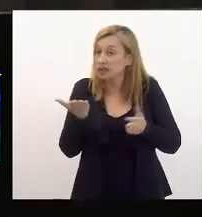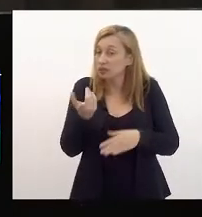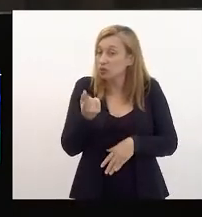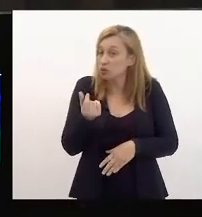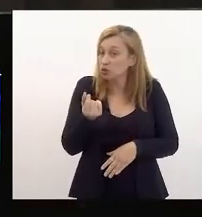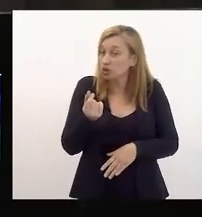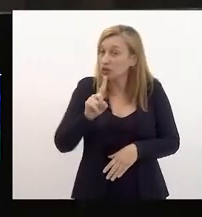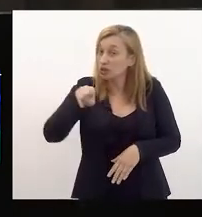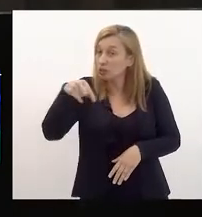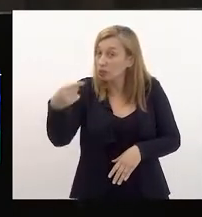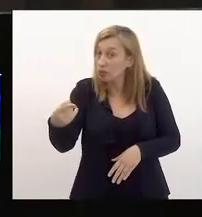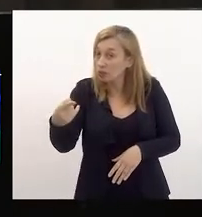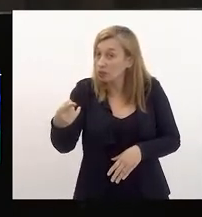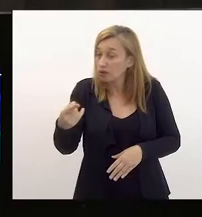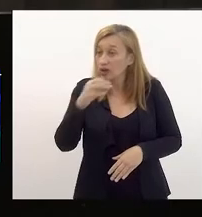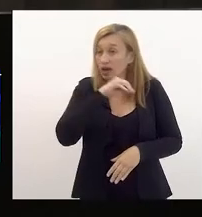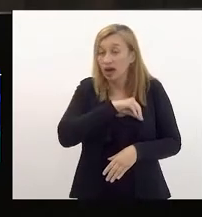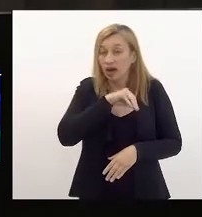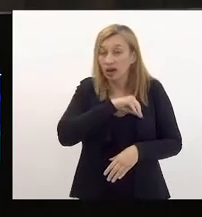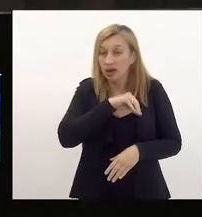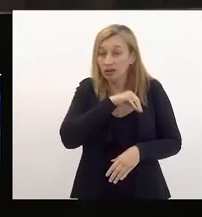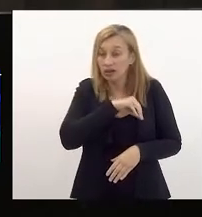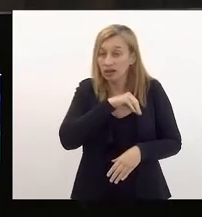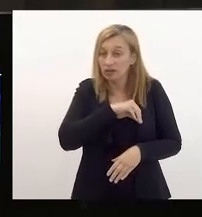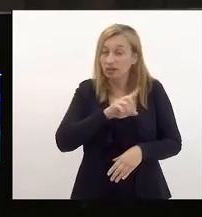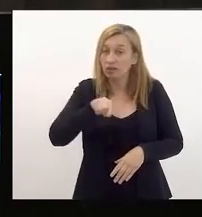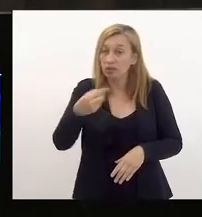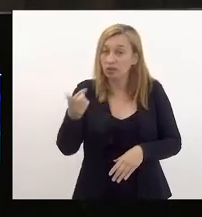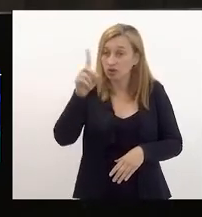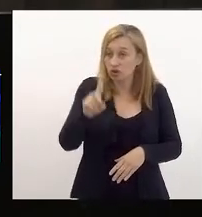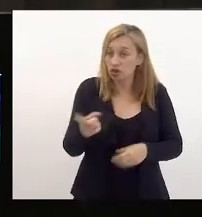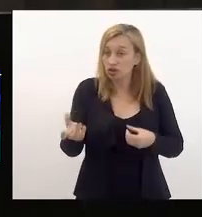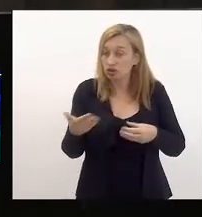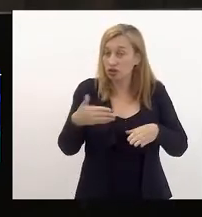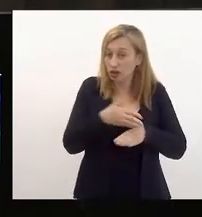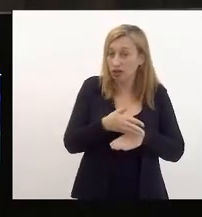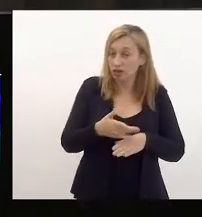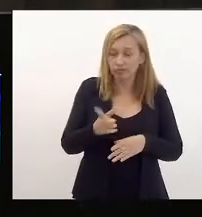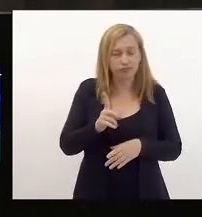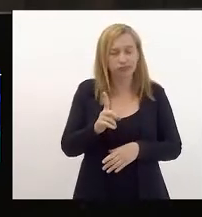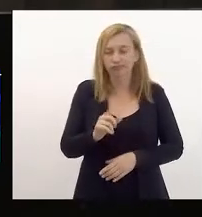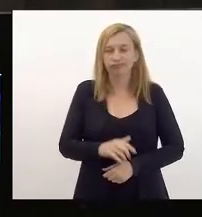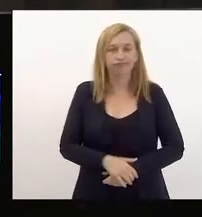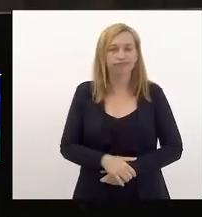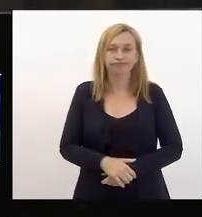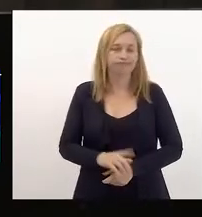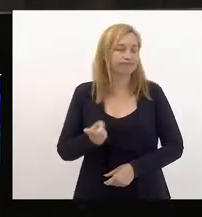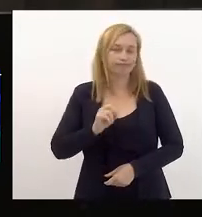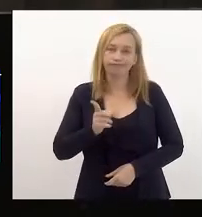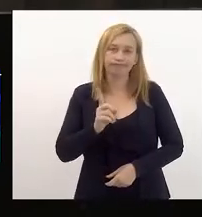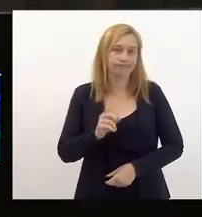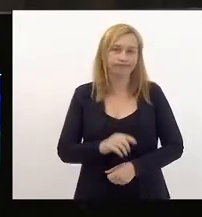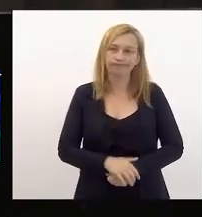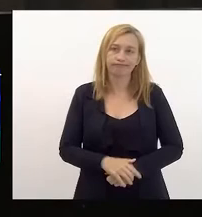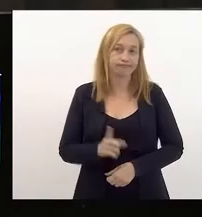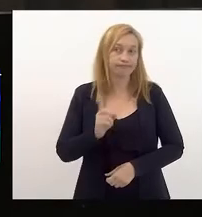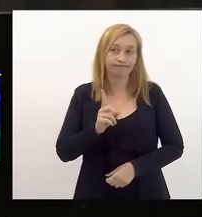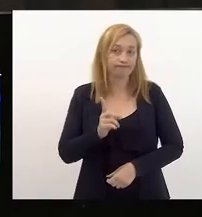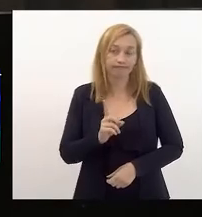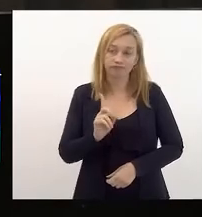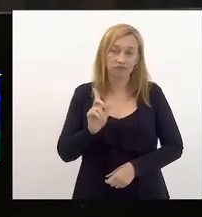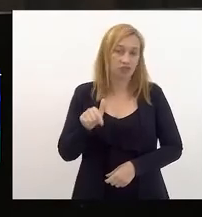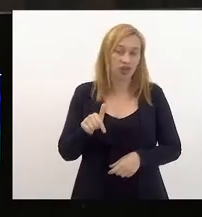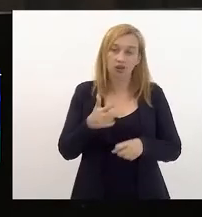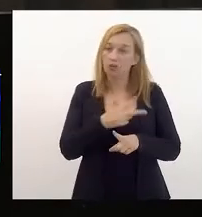e depois a renda vai vir, e depois os direitos vão vir. Não virá, gente. Não virá. Não é uma